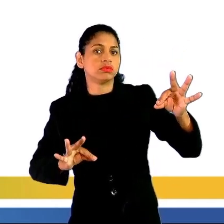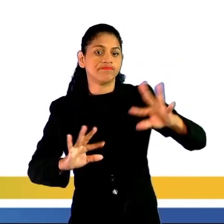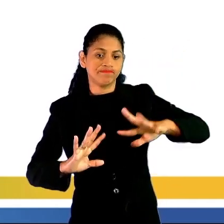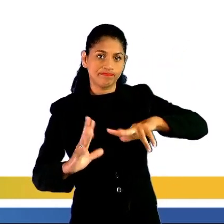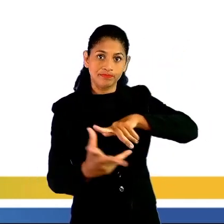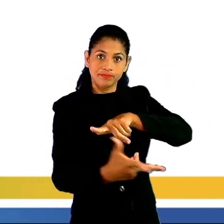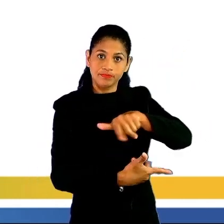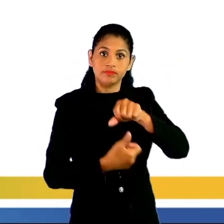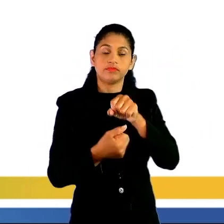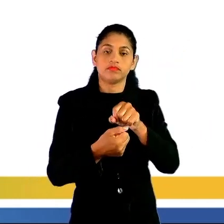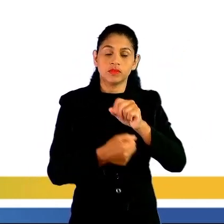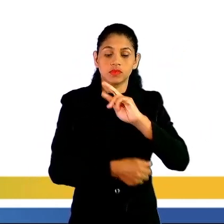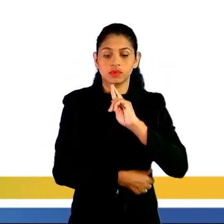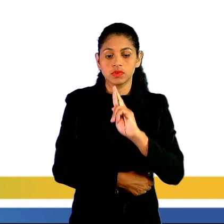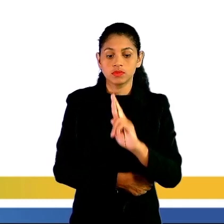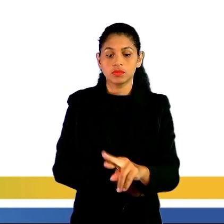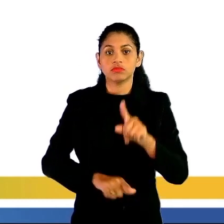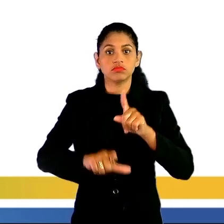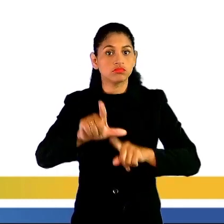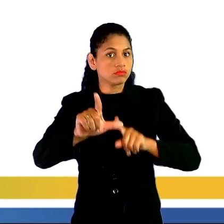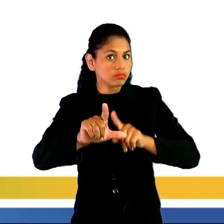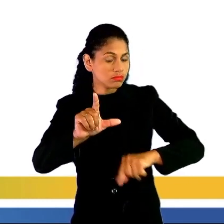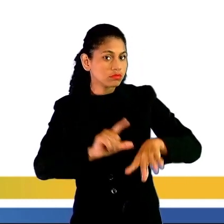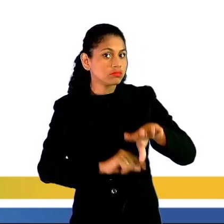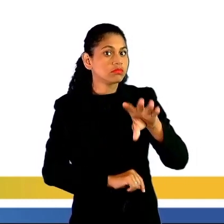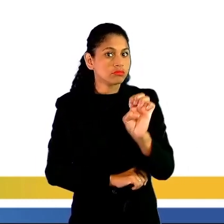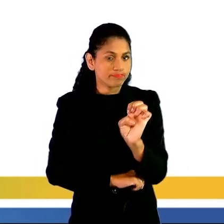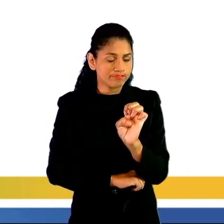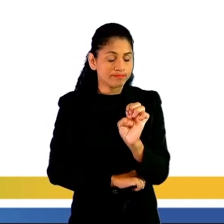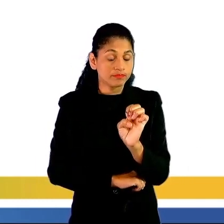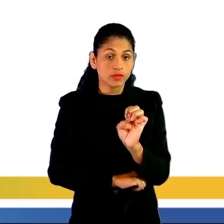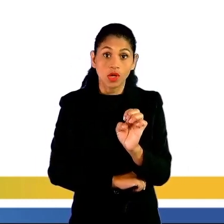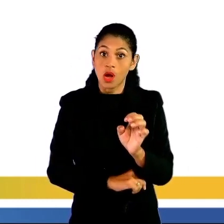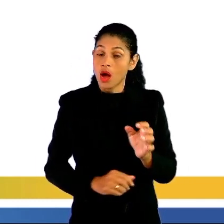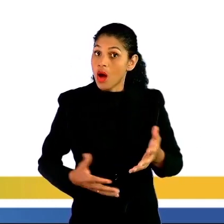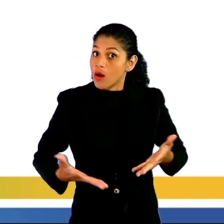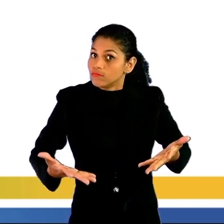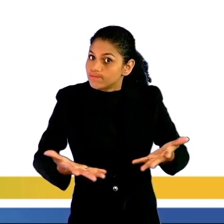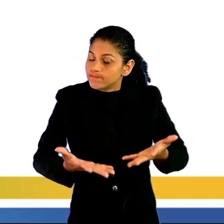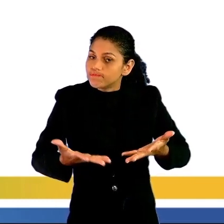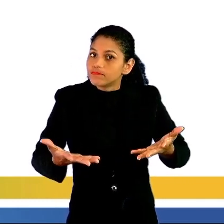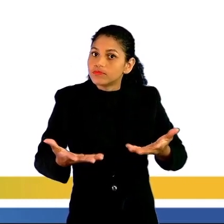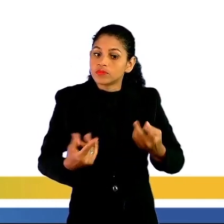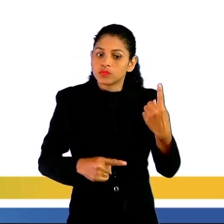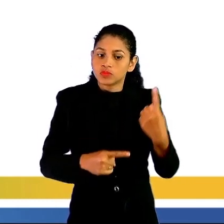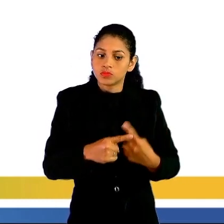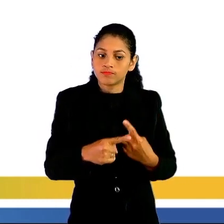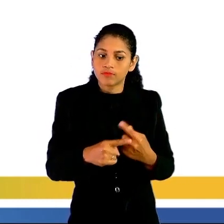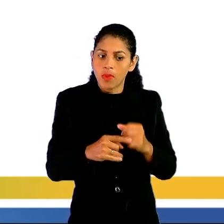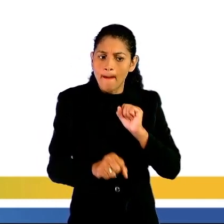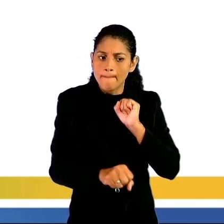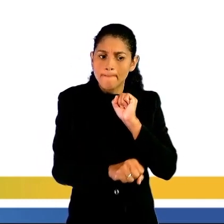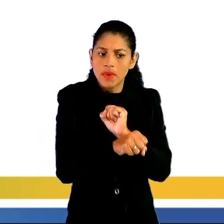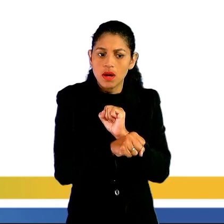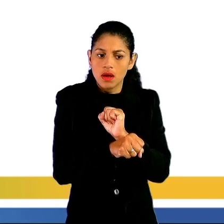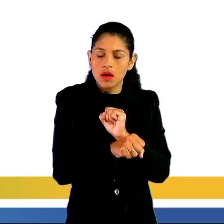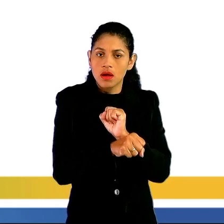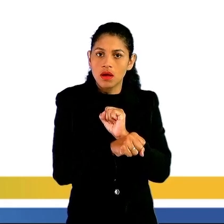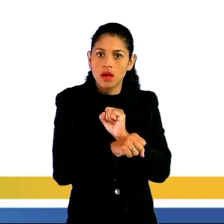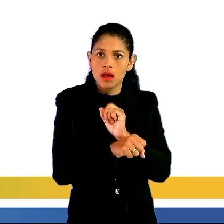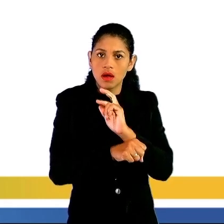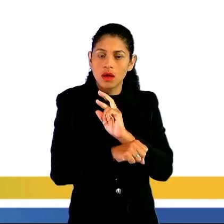alternativa E. Muito cuidado, porque você poderia ter acabado a questão bem aqui, onde está,